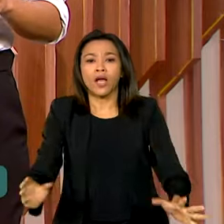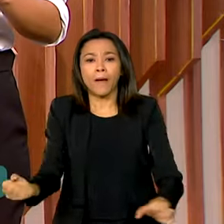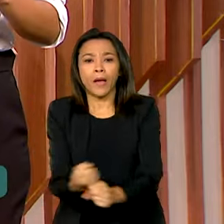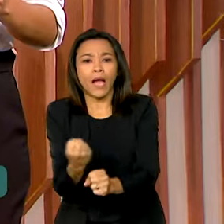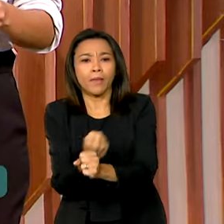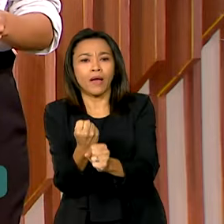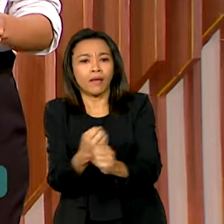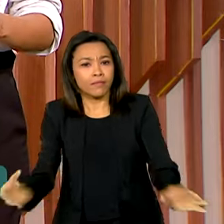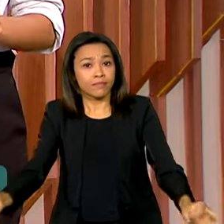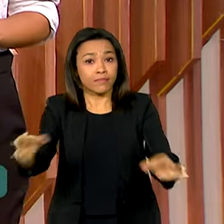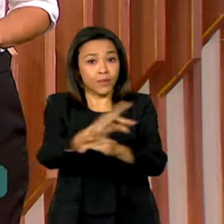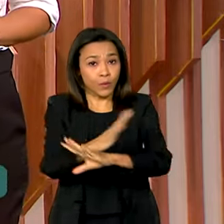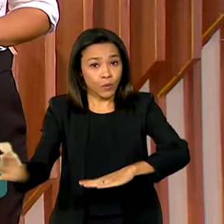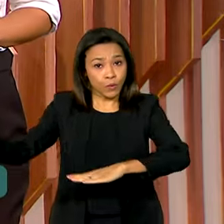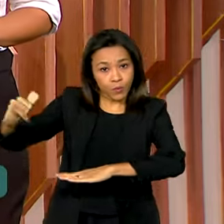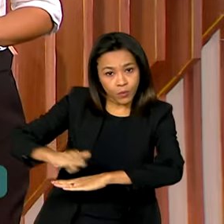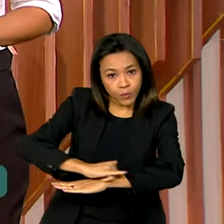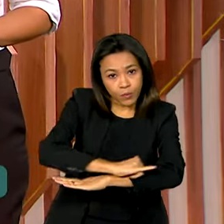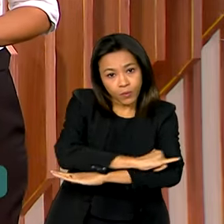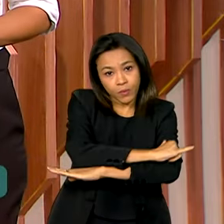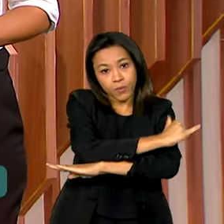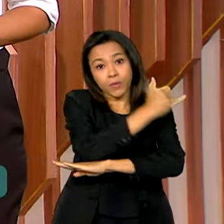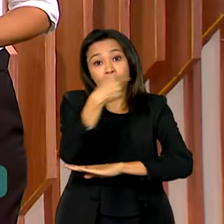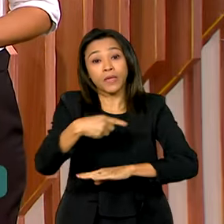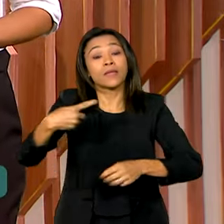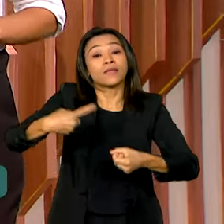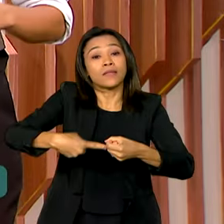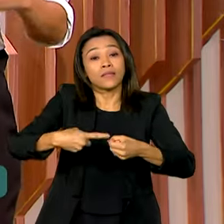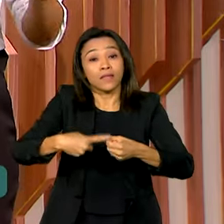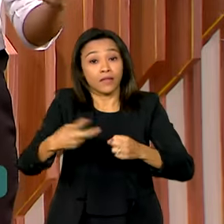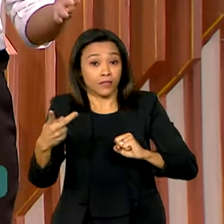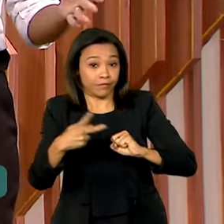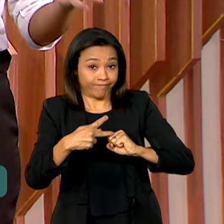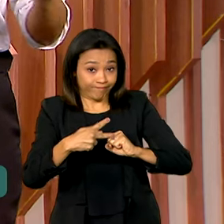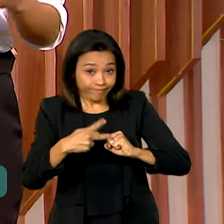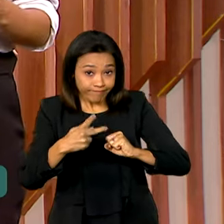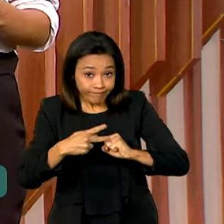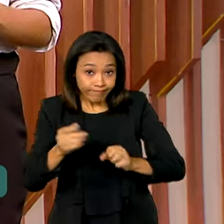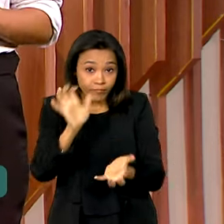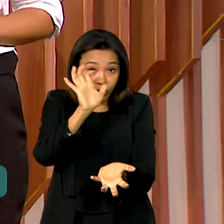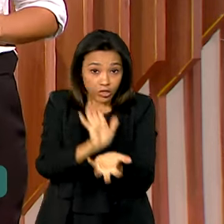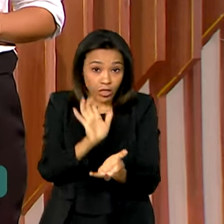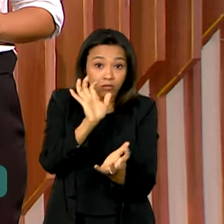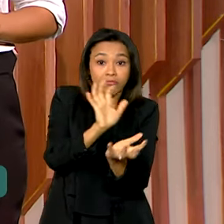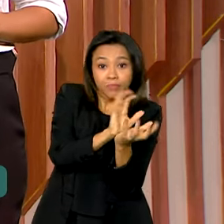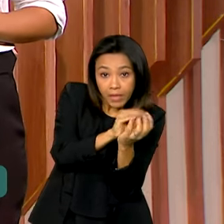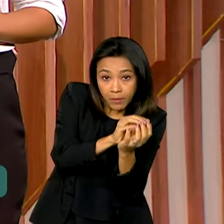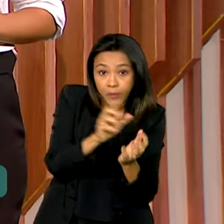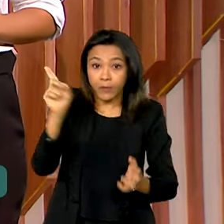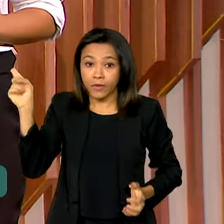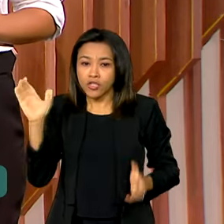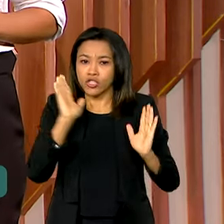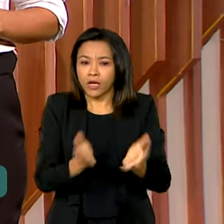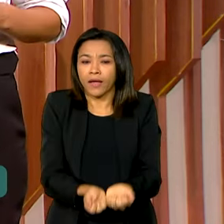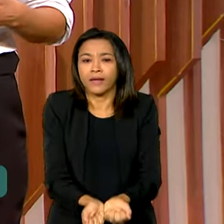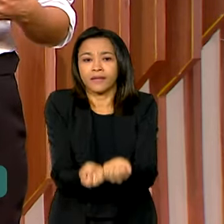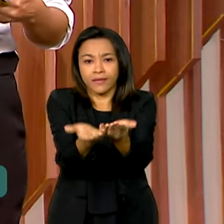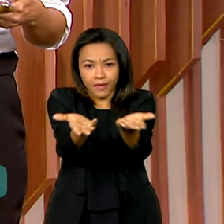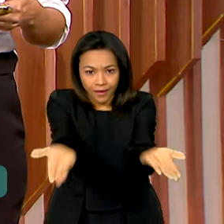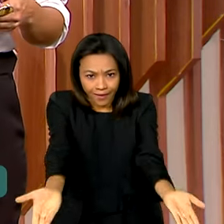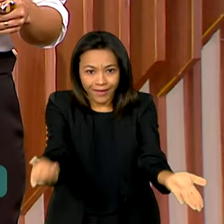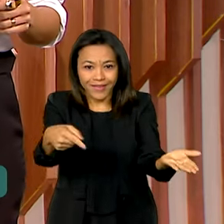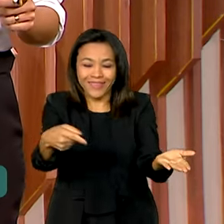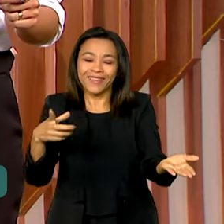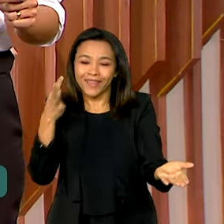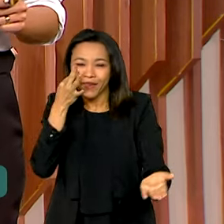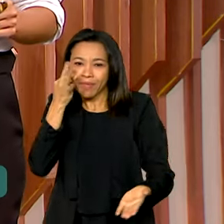aeroporto de Petrolina em Pernambuco. A estrutura foi inaugurada e entregue à população em uma cerimônia que contou com a